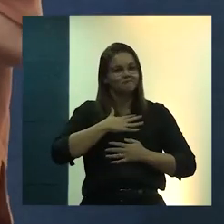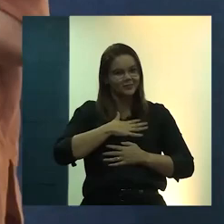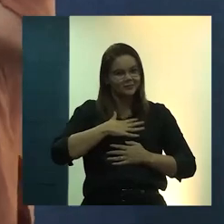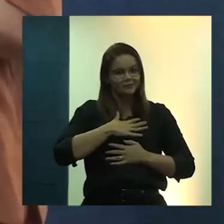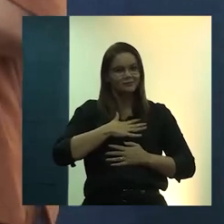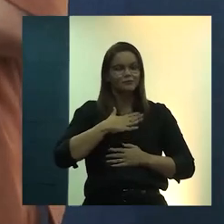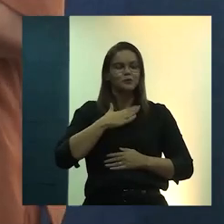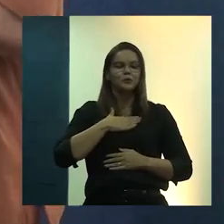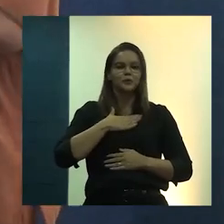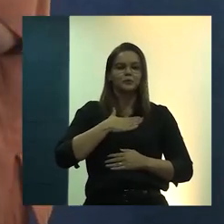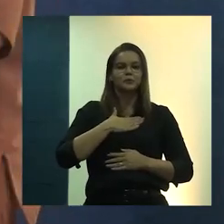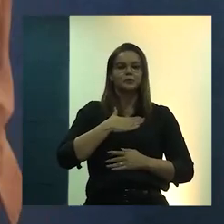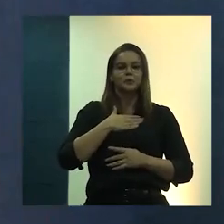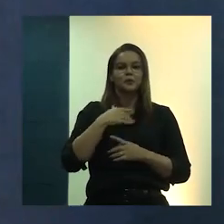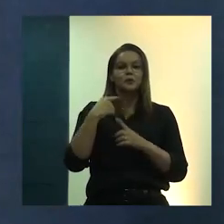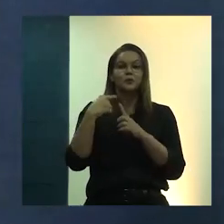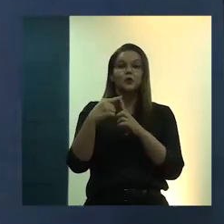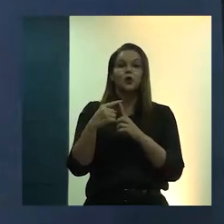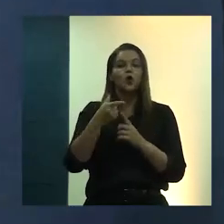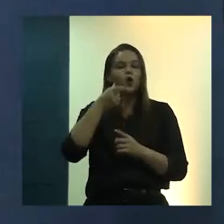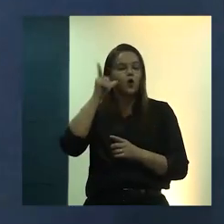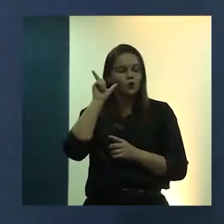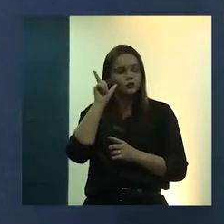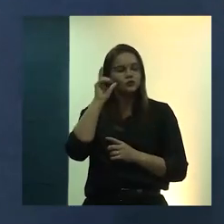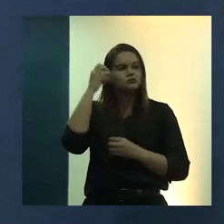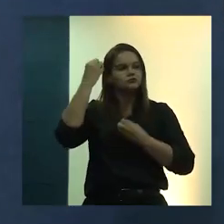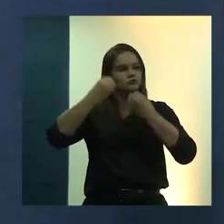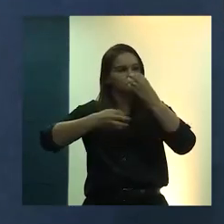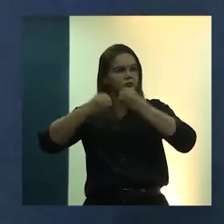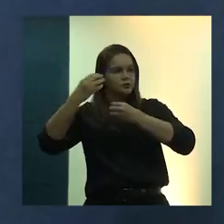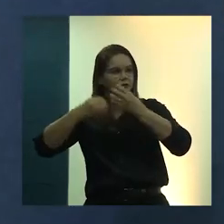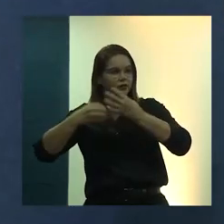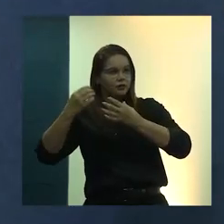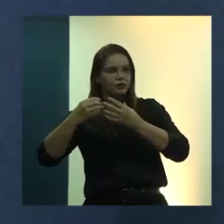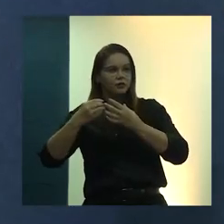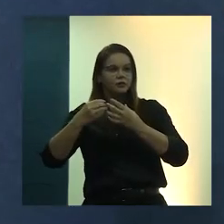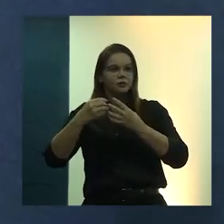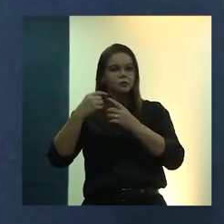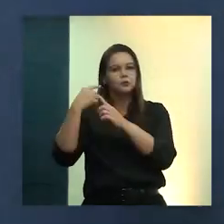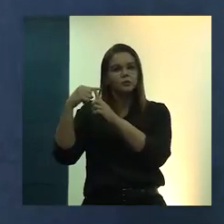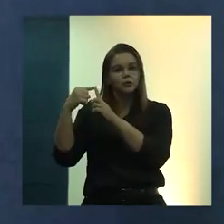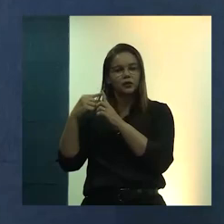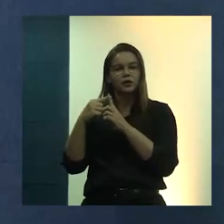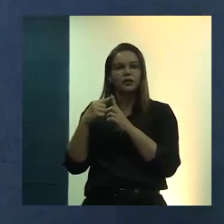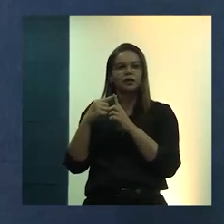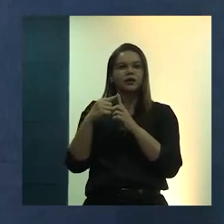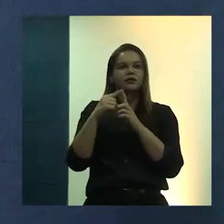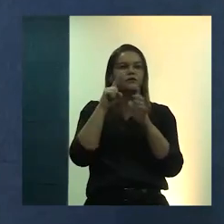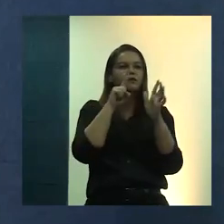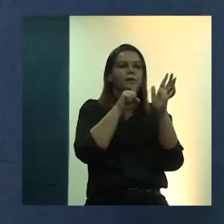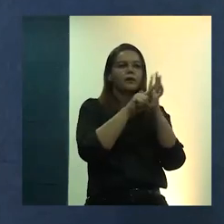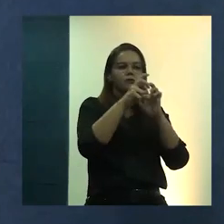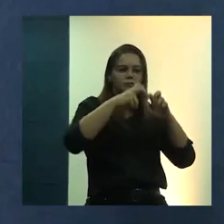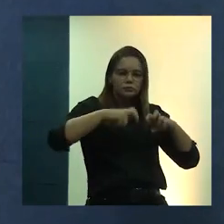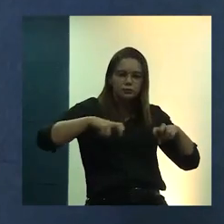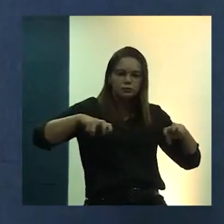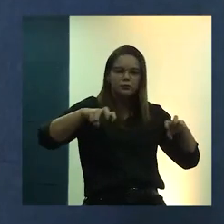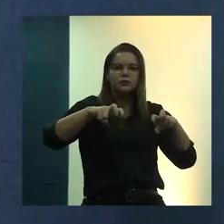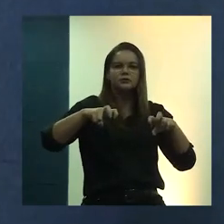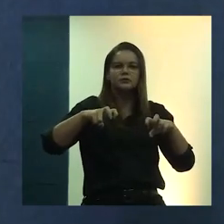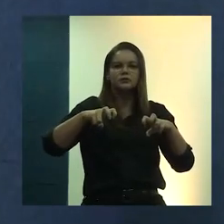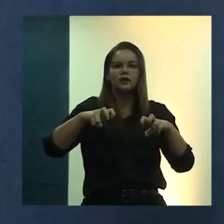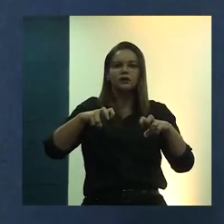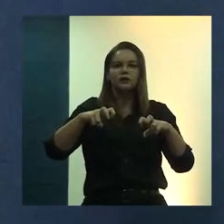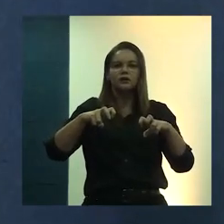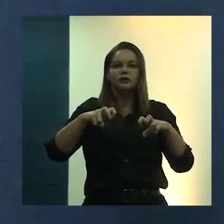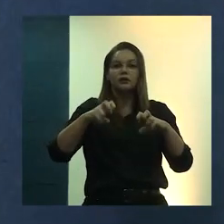que esse, eu já falei ontem, por ocasião de uma questão levantada por uma das mesas, eu acho que esse é um evento